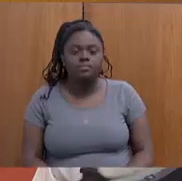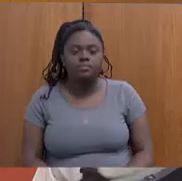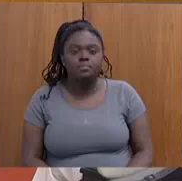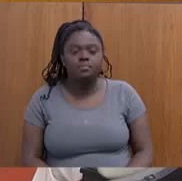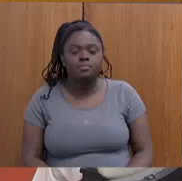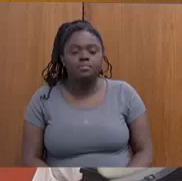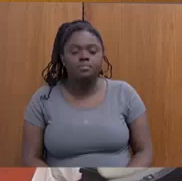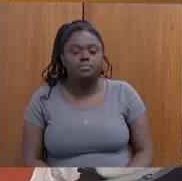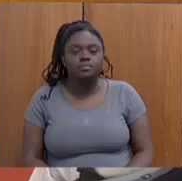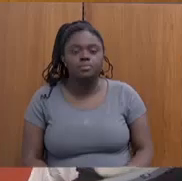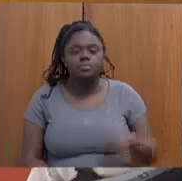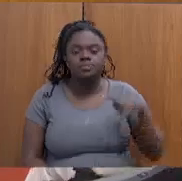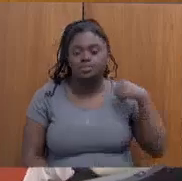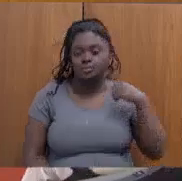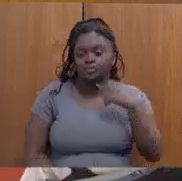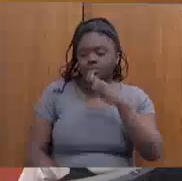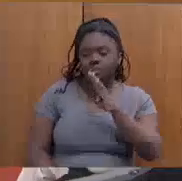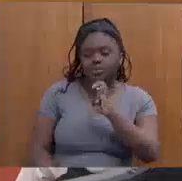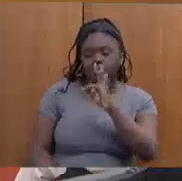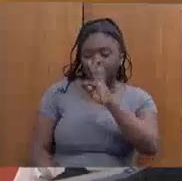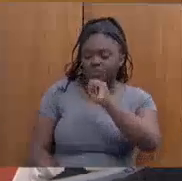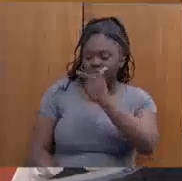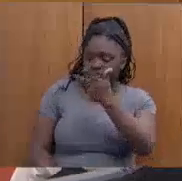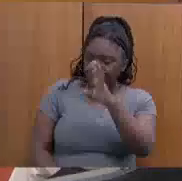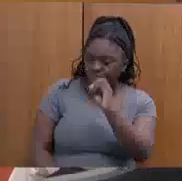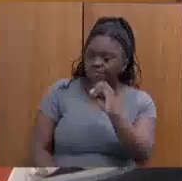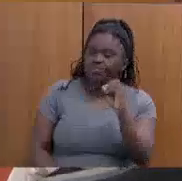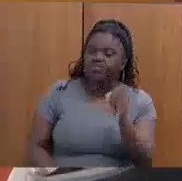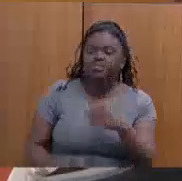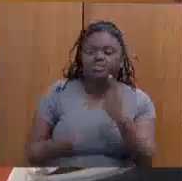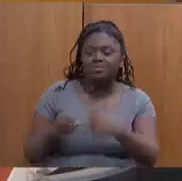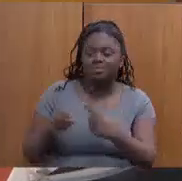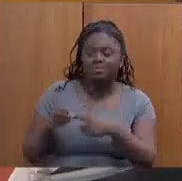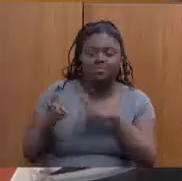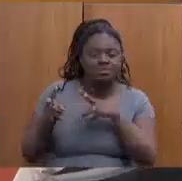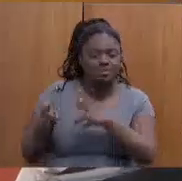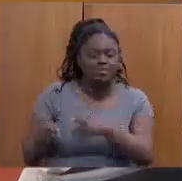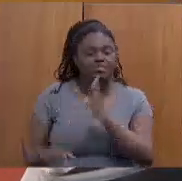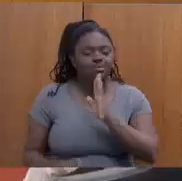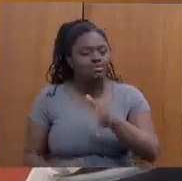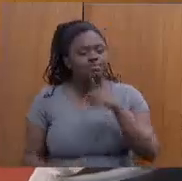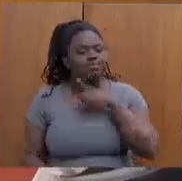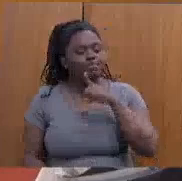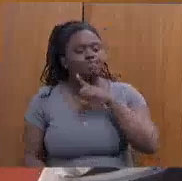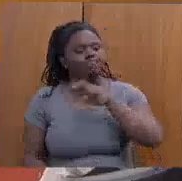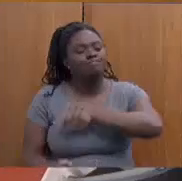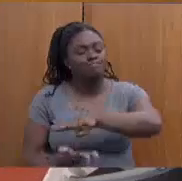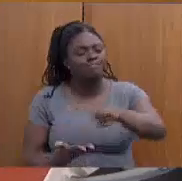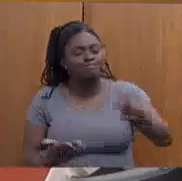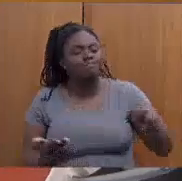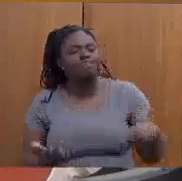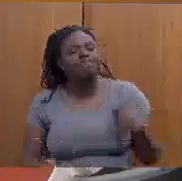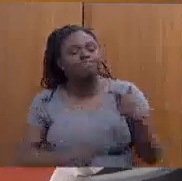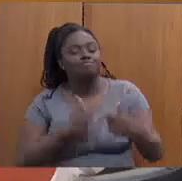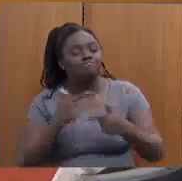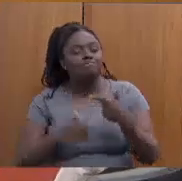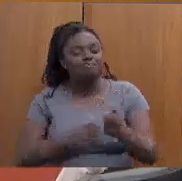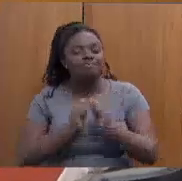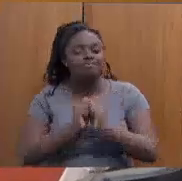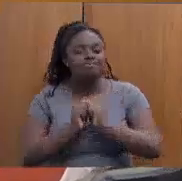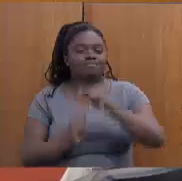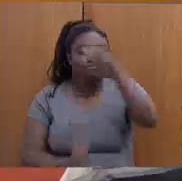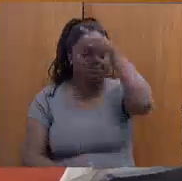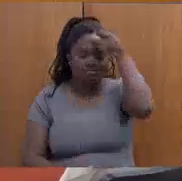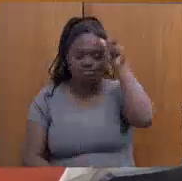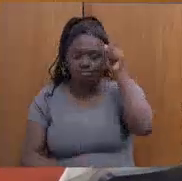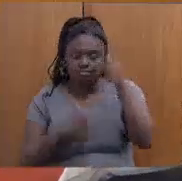Deputado Betal, meu conterrâneo, não é, Betal? e já tivemos muito também algumas frentes na prefeitura, sempre trabalhando juntos de